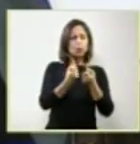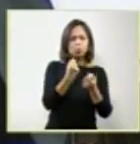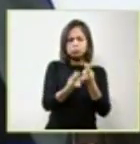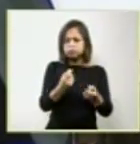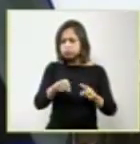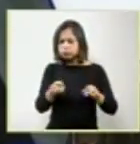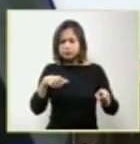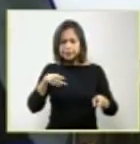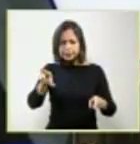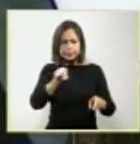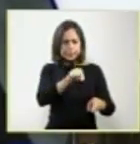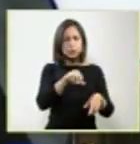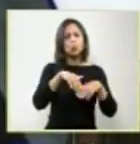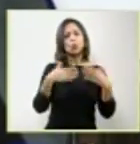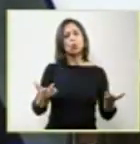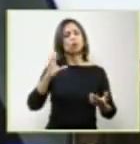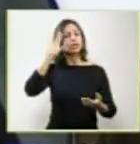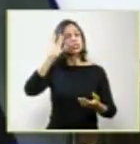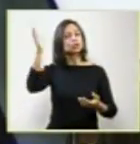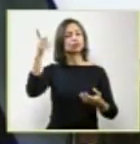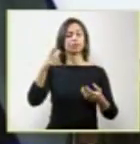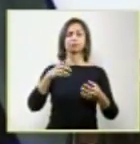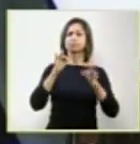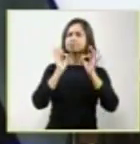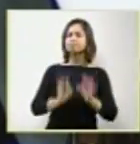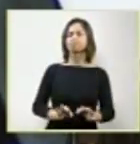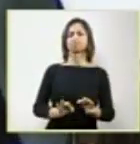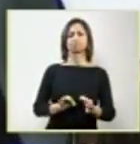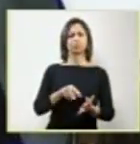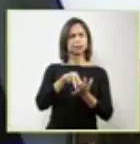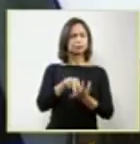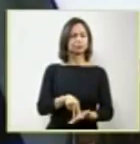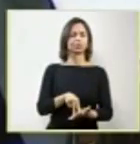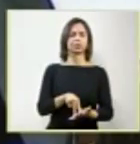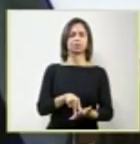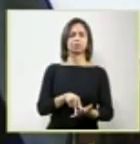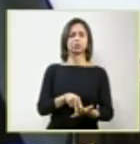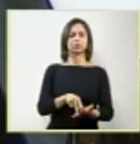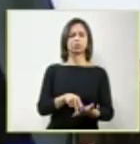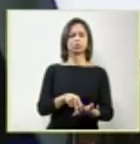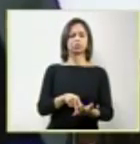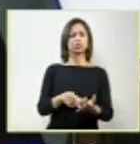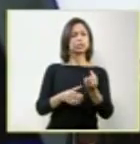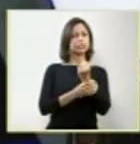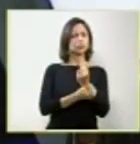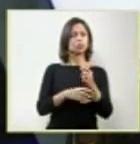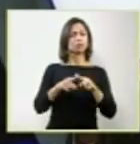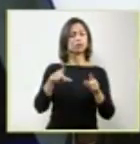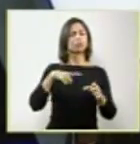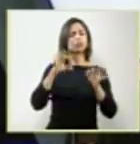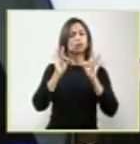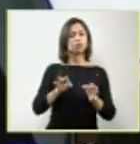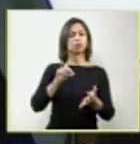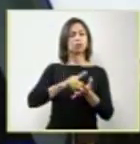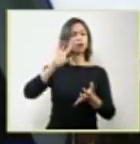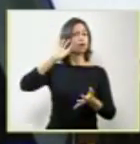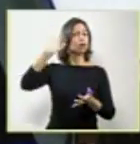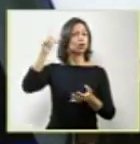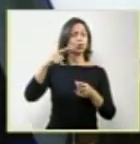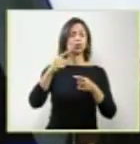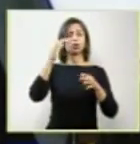Uma decisão segura que revele, acima de tudo, a concretude da nossa